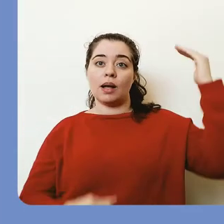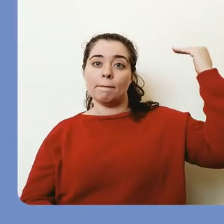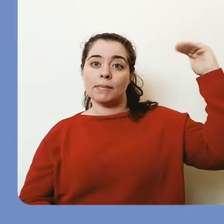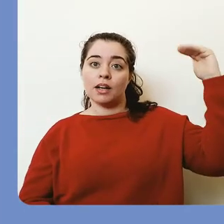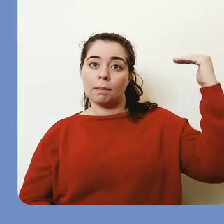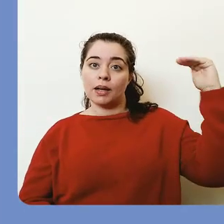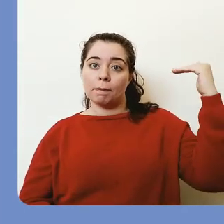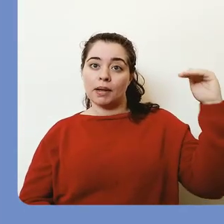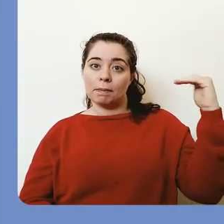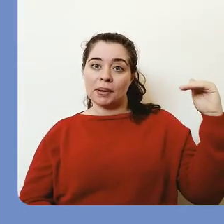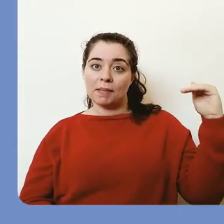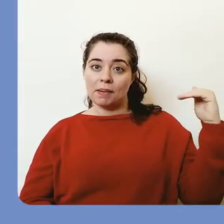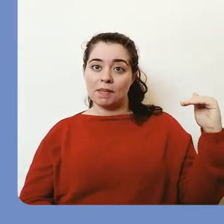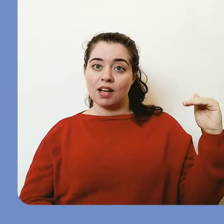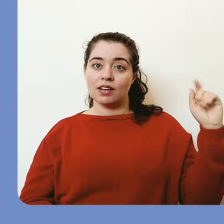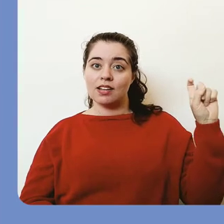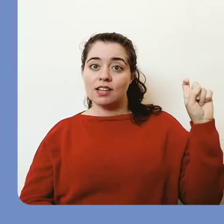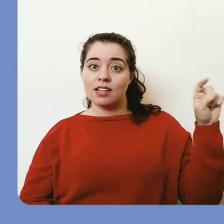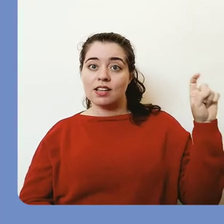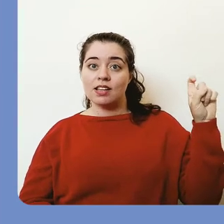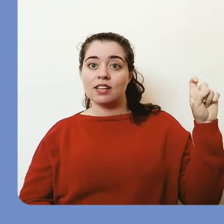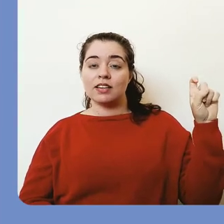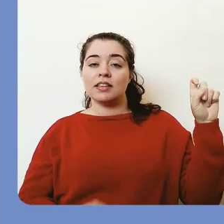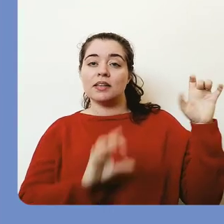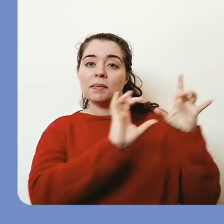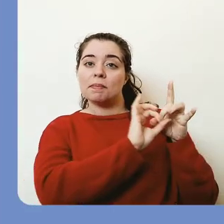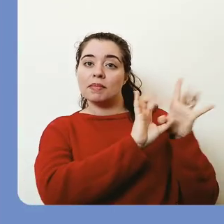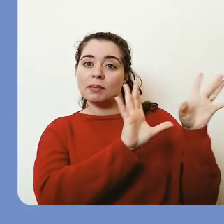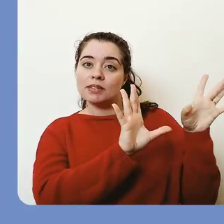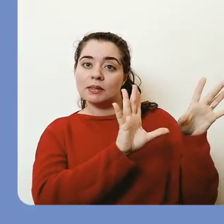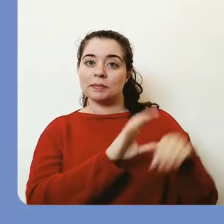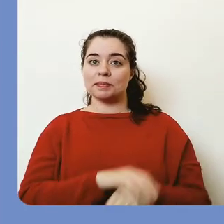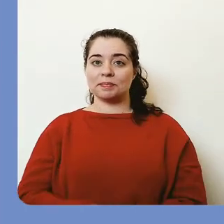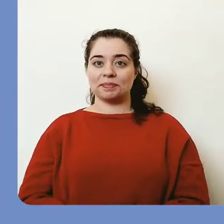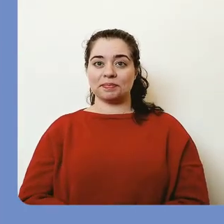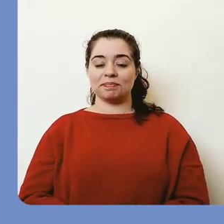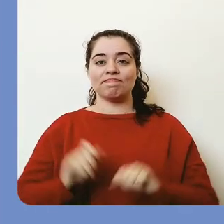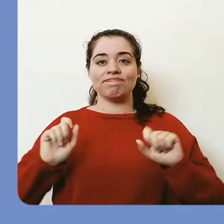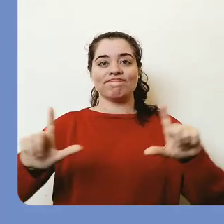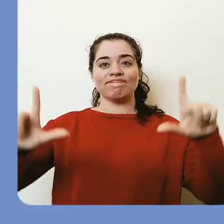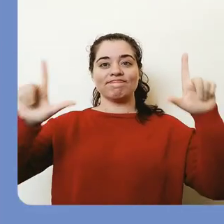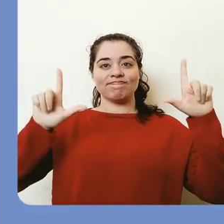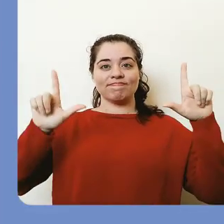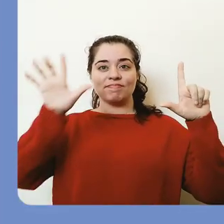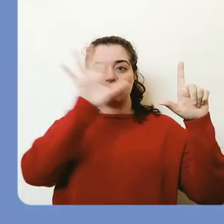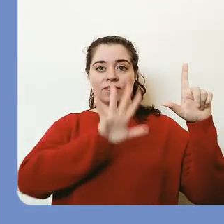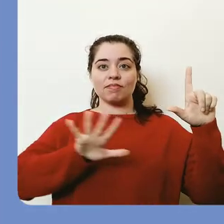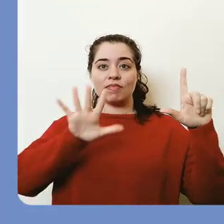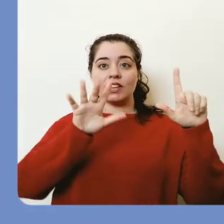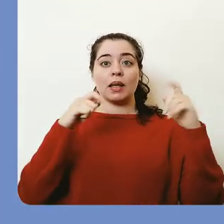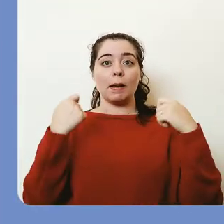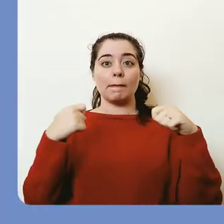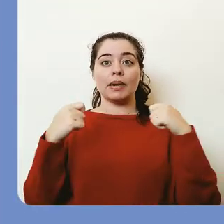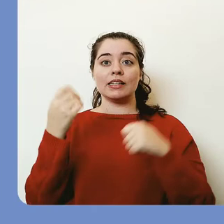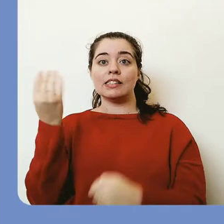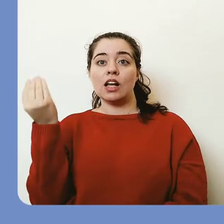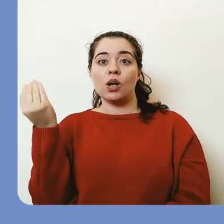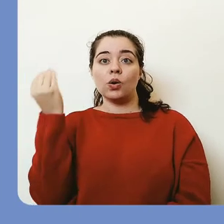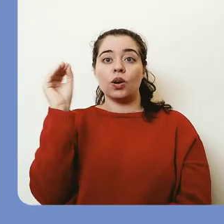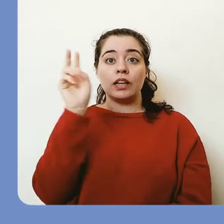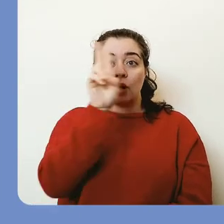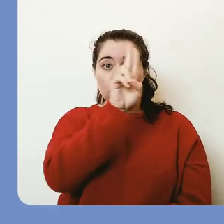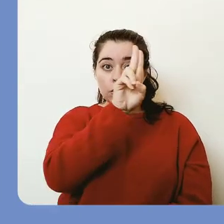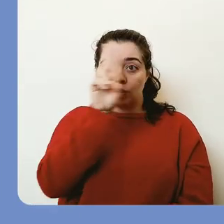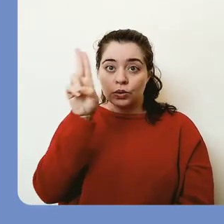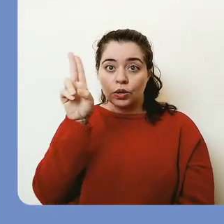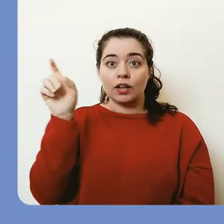nas abas à sua esquerda, clique na opção Permissões. Nessa tela, você precisa escrever o